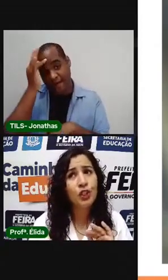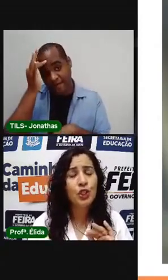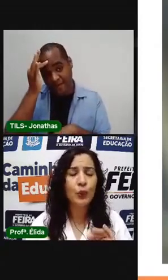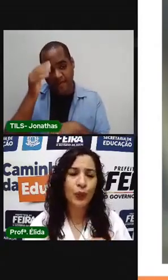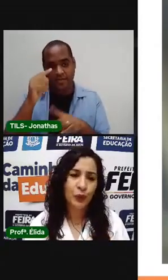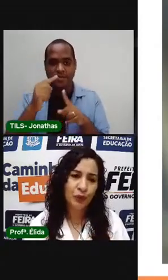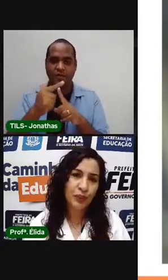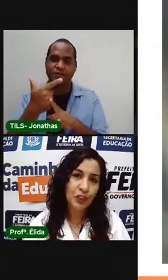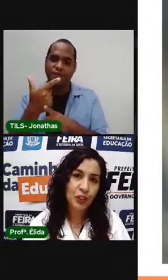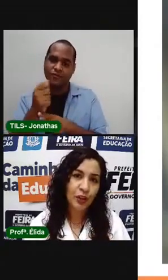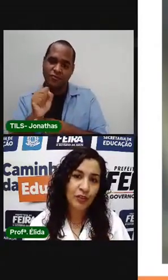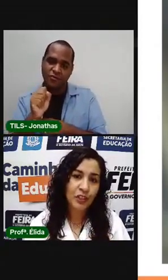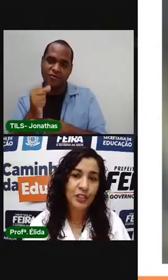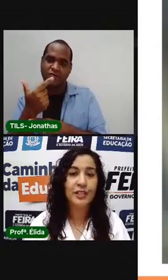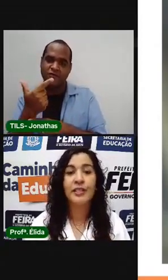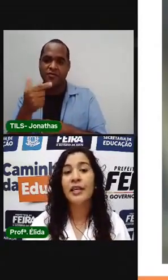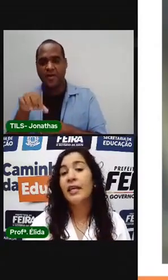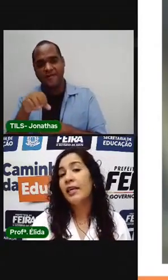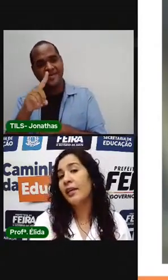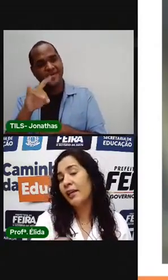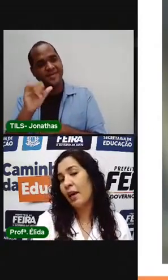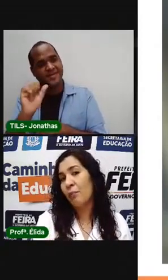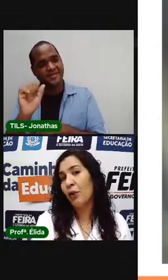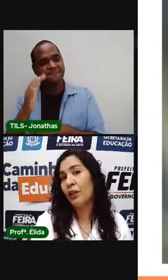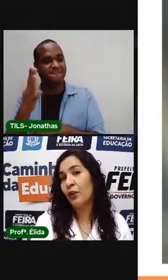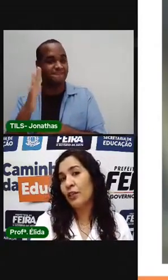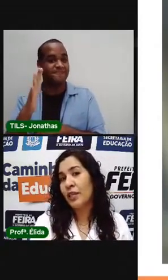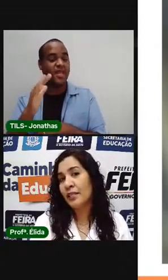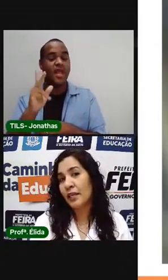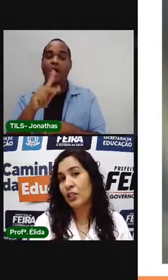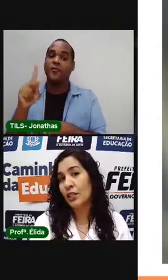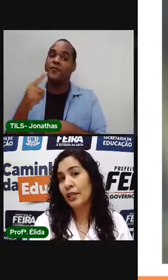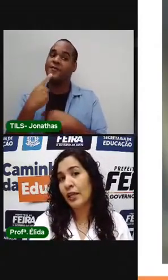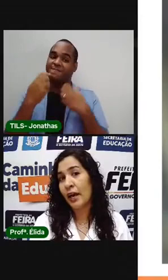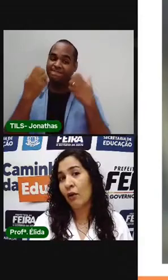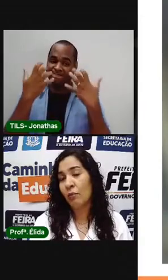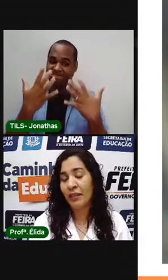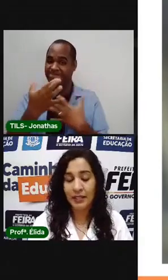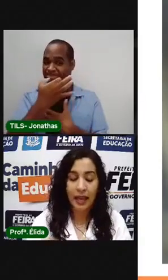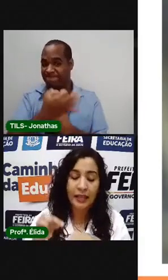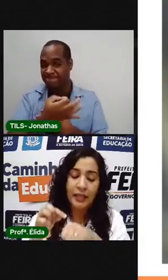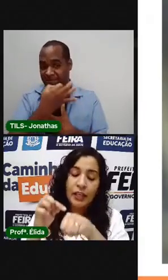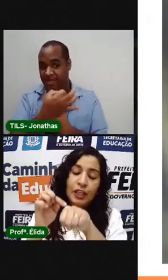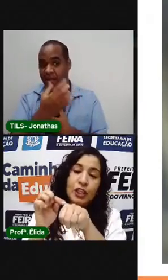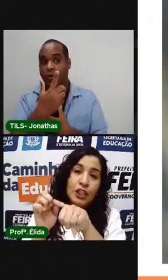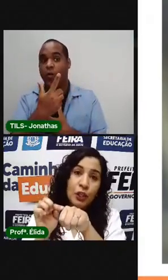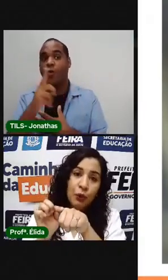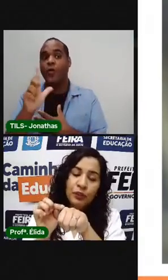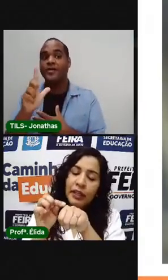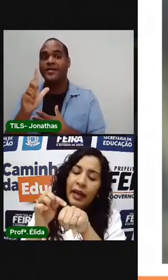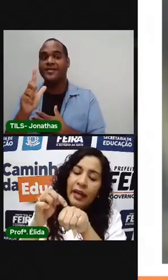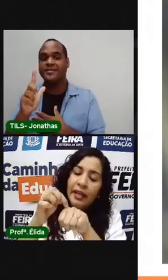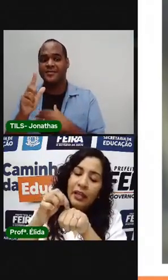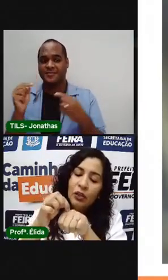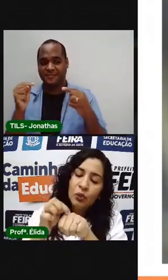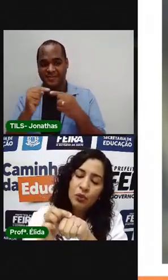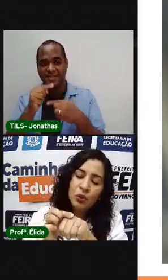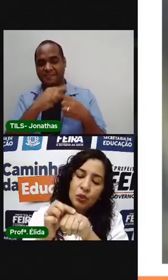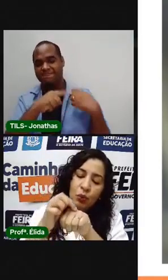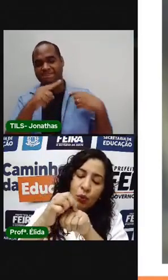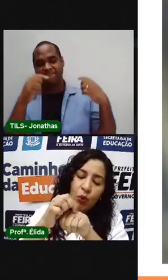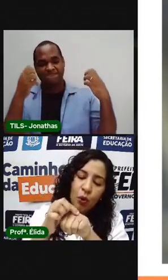tem 28 ou 29 dias. E que a pró trouxe essa dica na aula passada, de contar